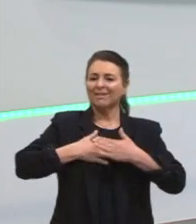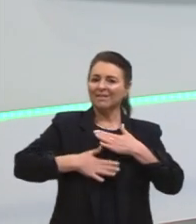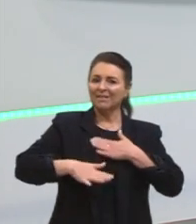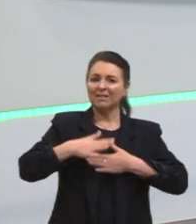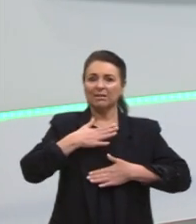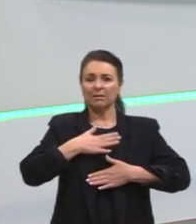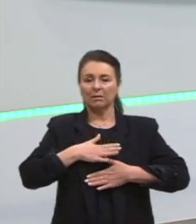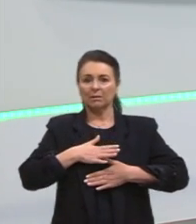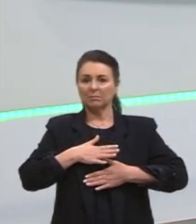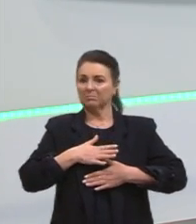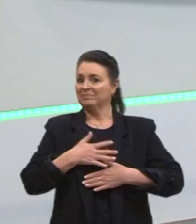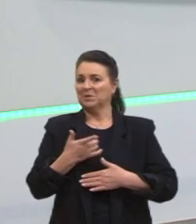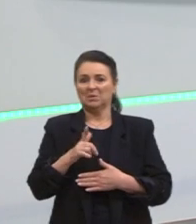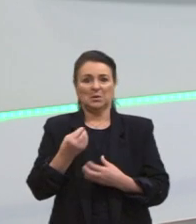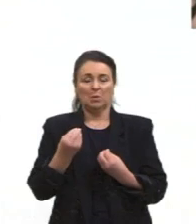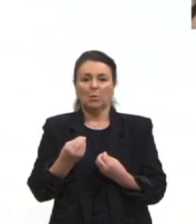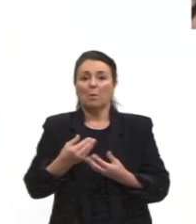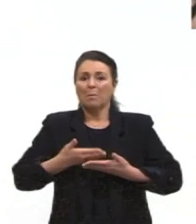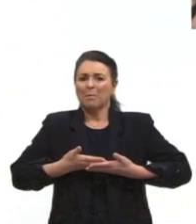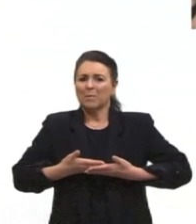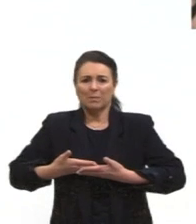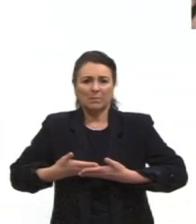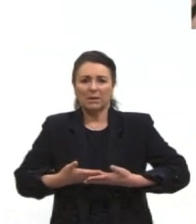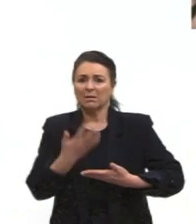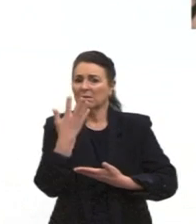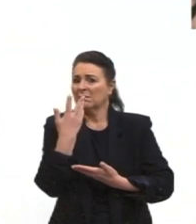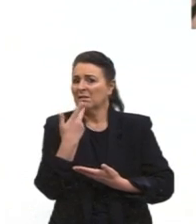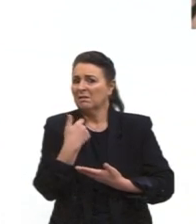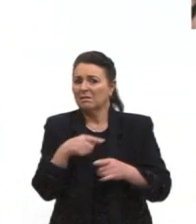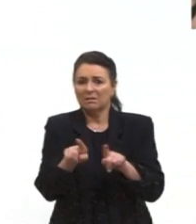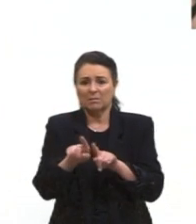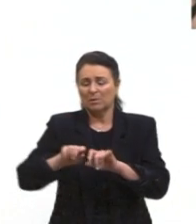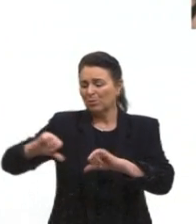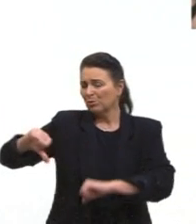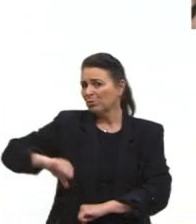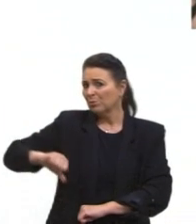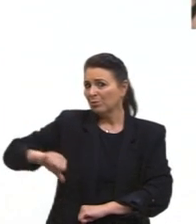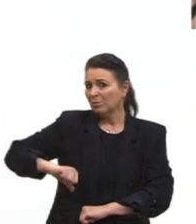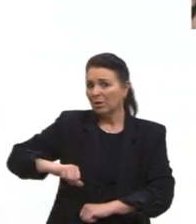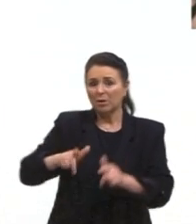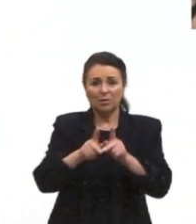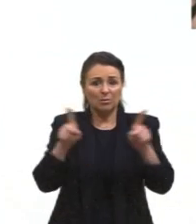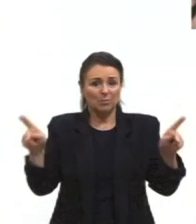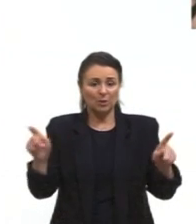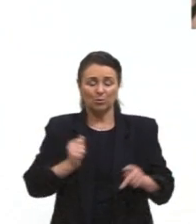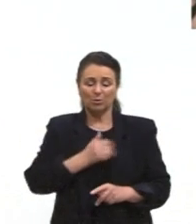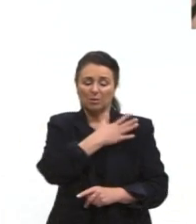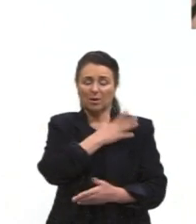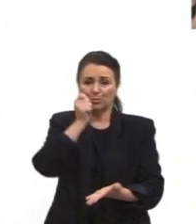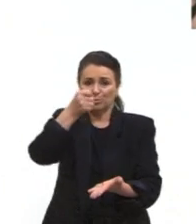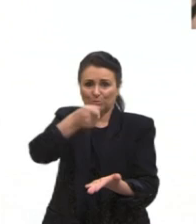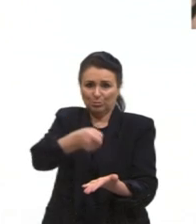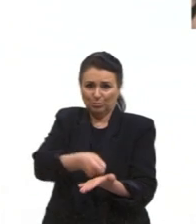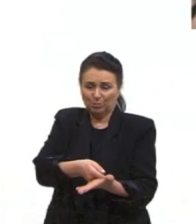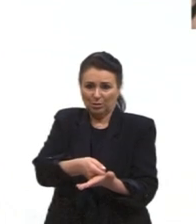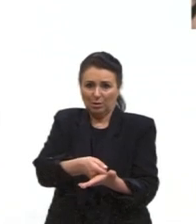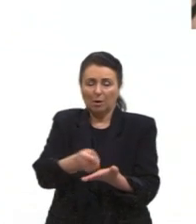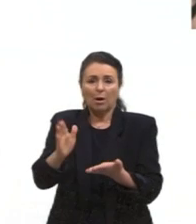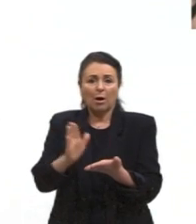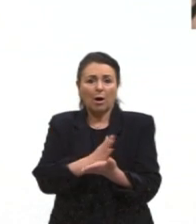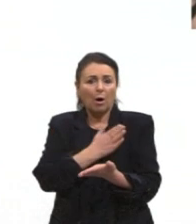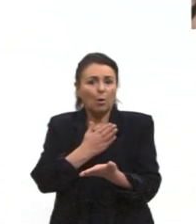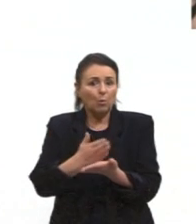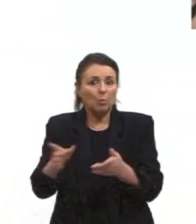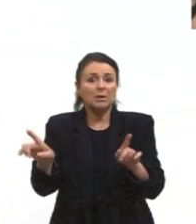como. Bebês, crianças foram torturadas durante a ditadura, algumas, inclusive, sofreram